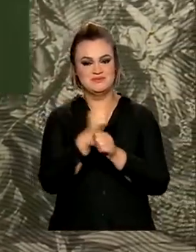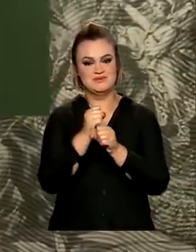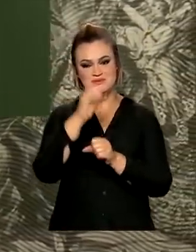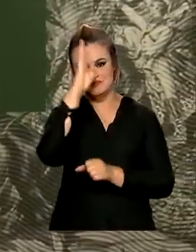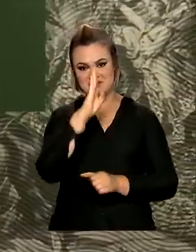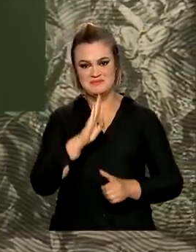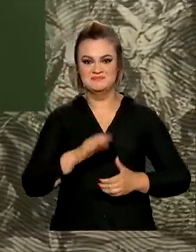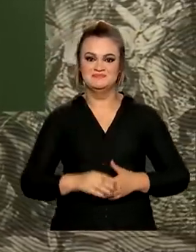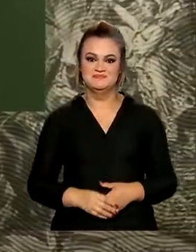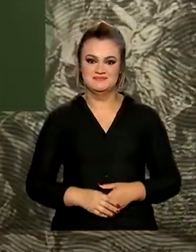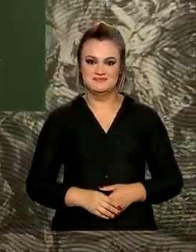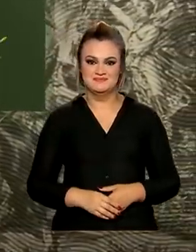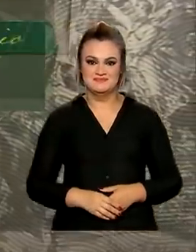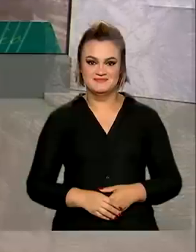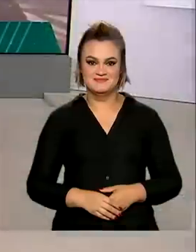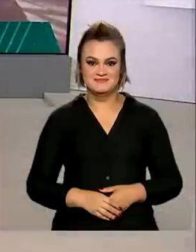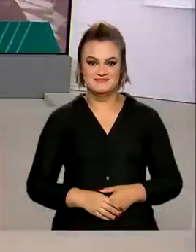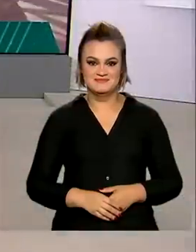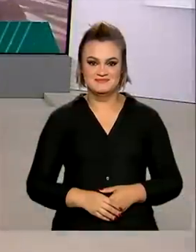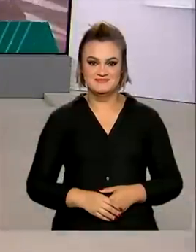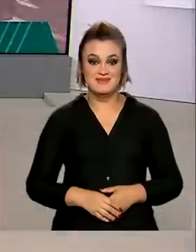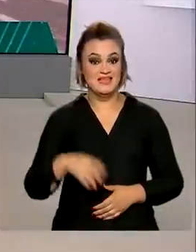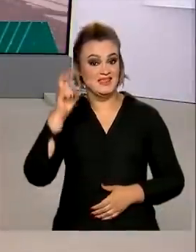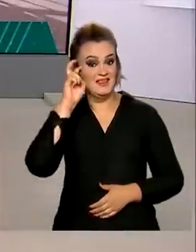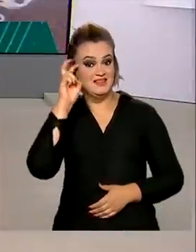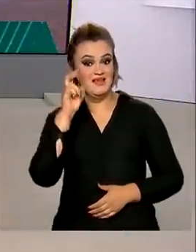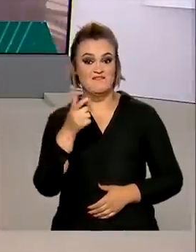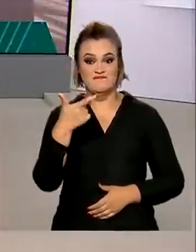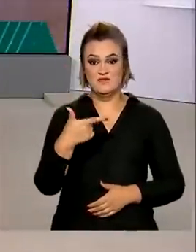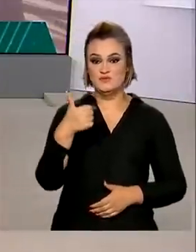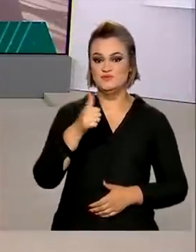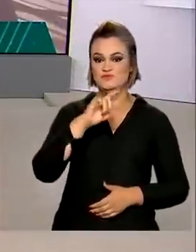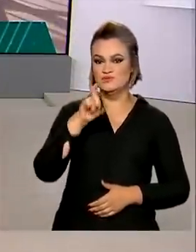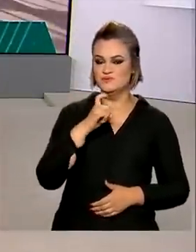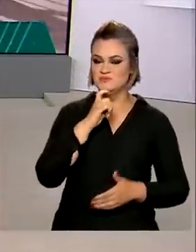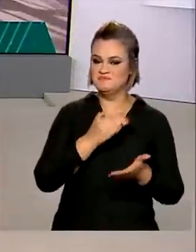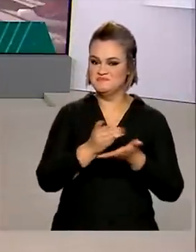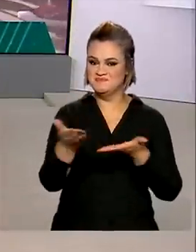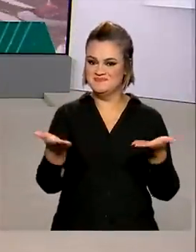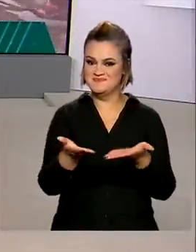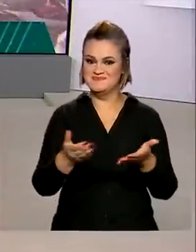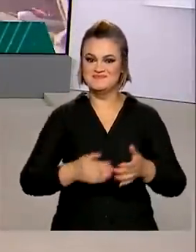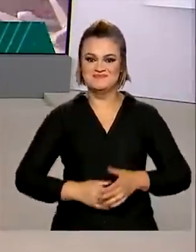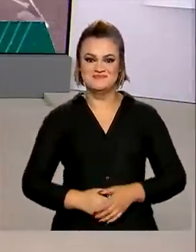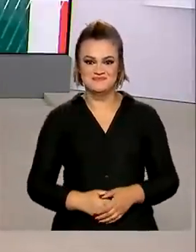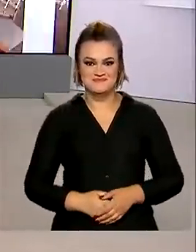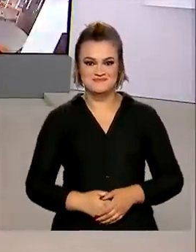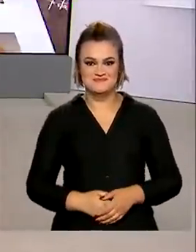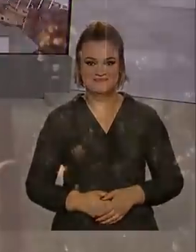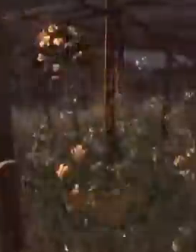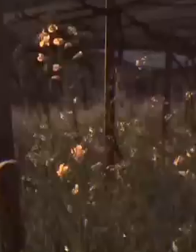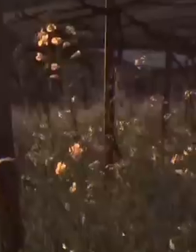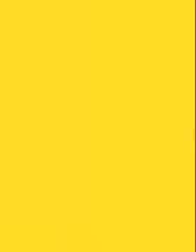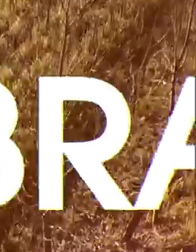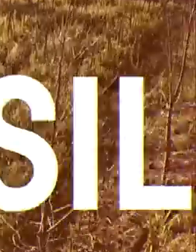independência do Brasil. Quinta-feira, 21 de julho, o Brasil em Dia já está no ar.